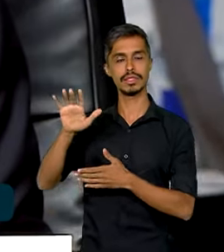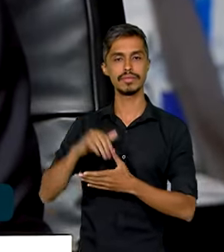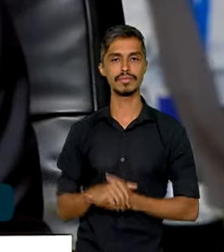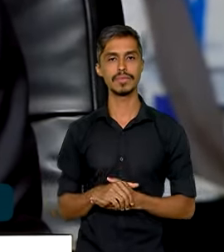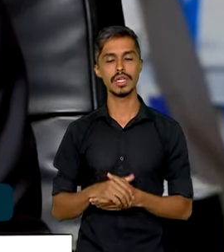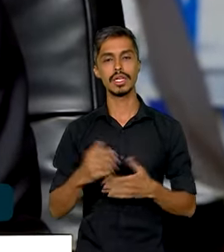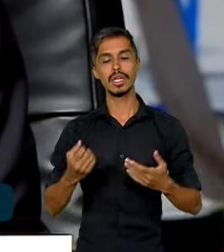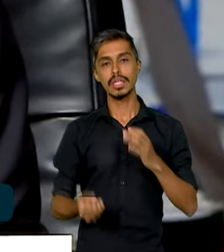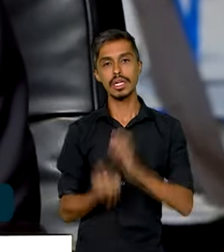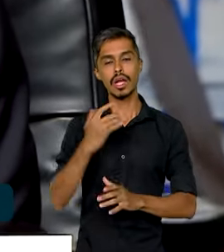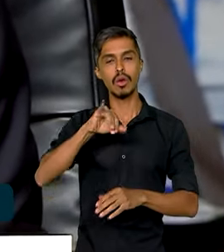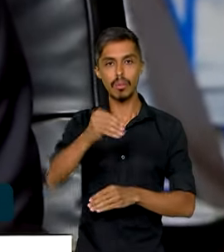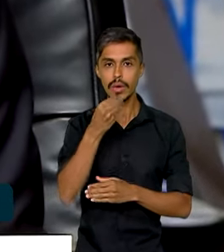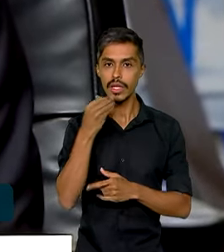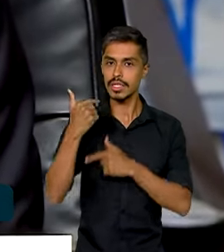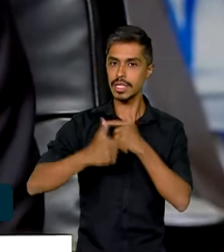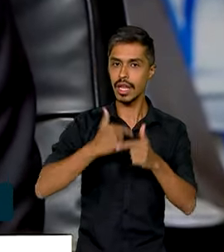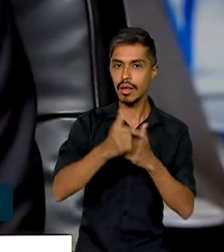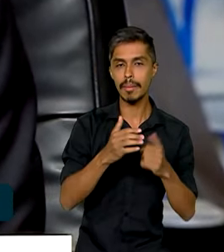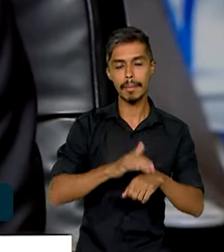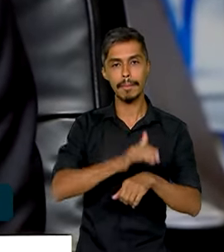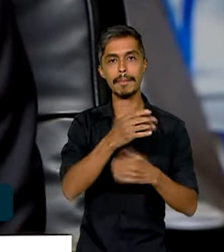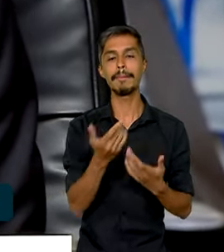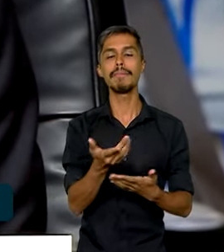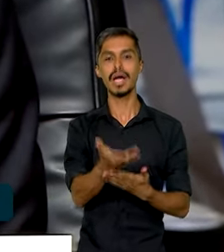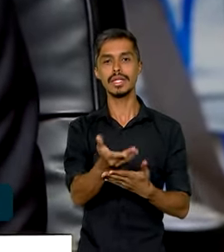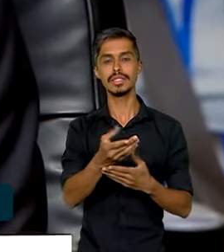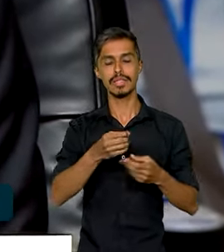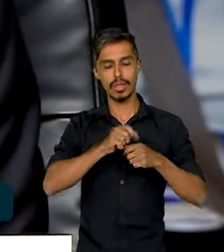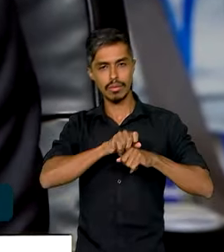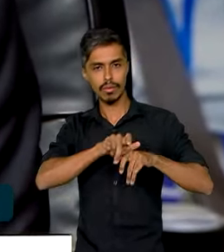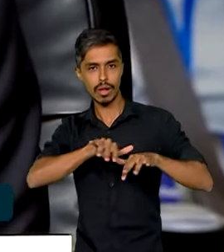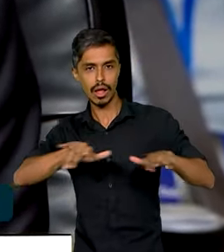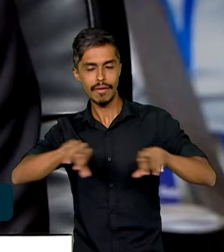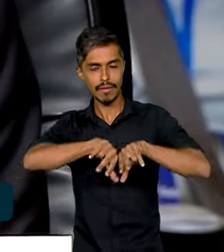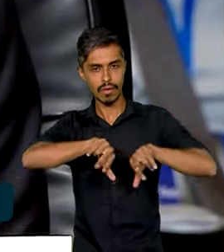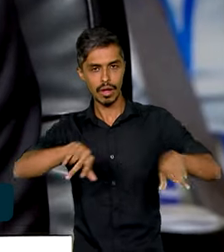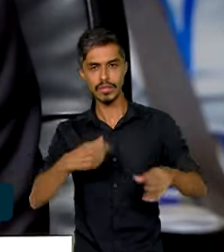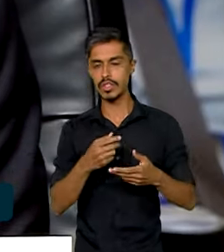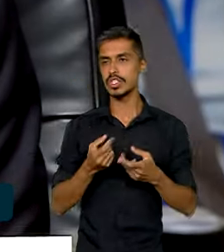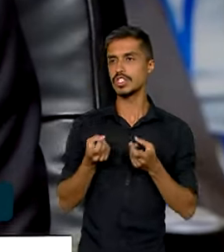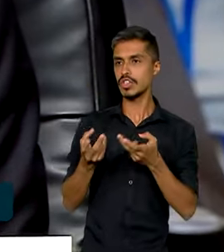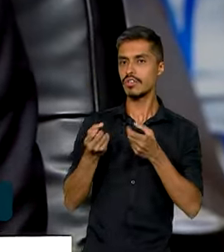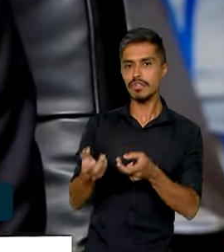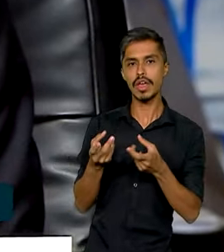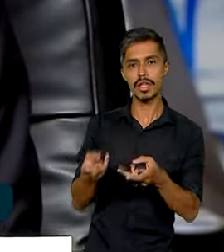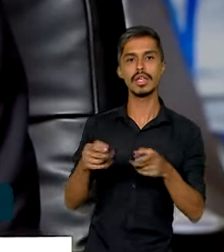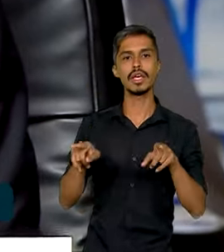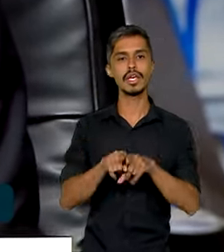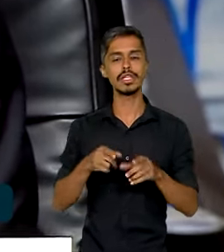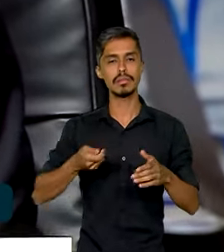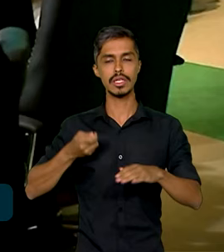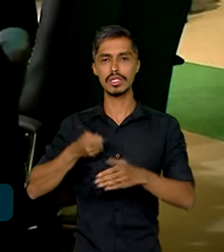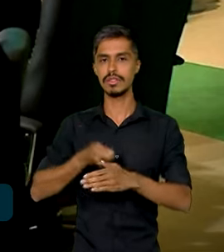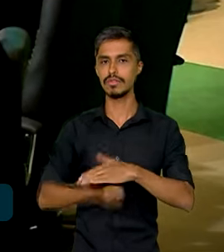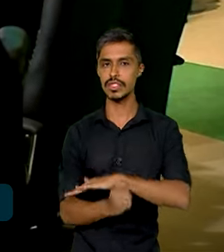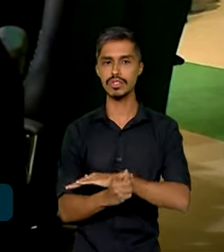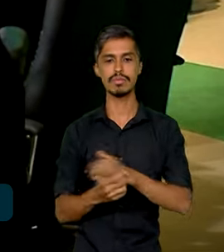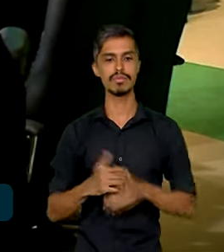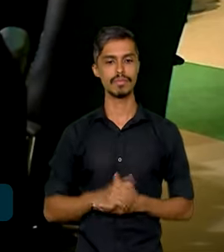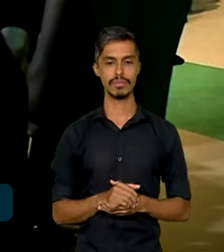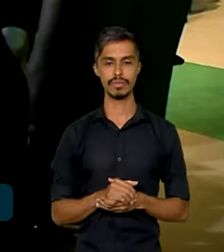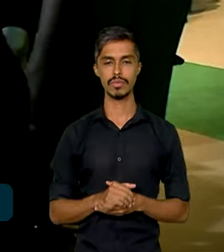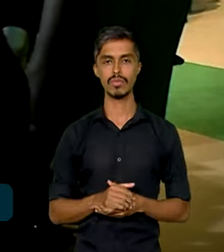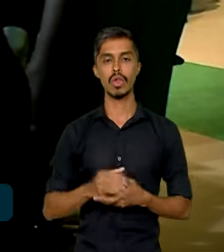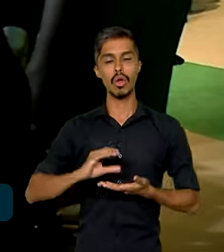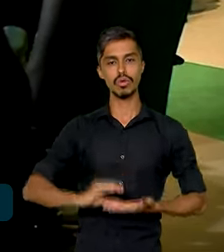criando oportunidades para a maior diversificação das exportações e investimentos. O